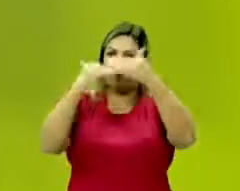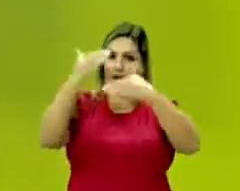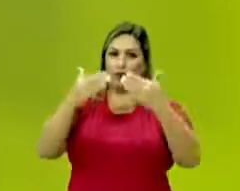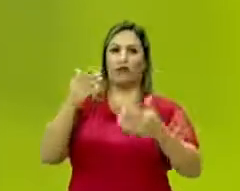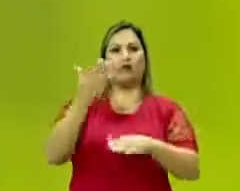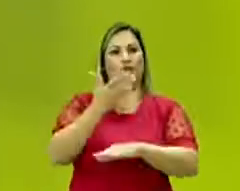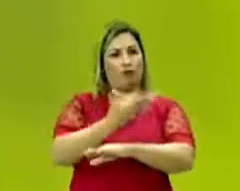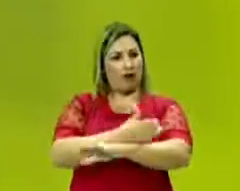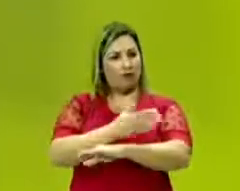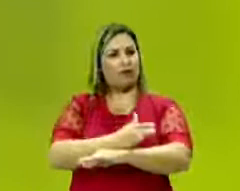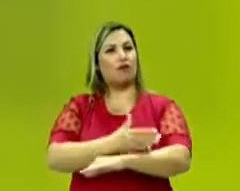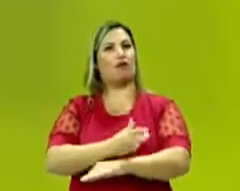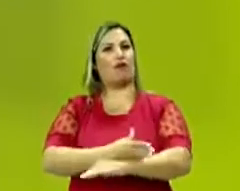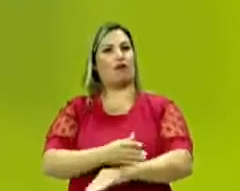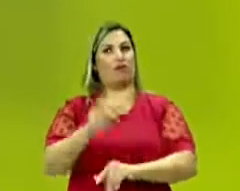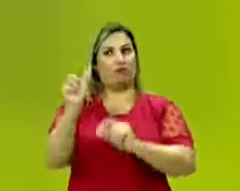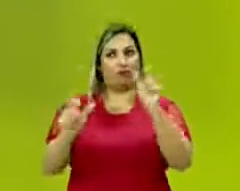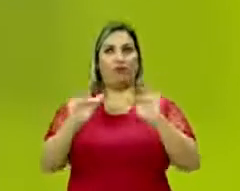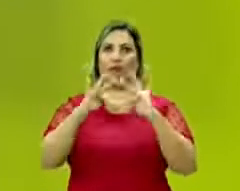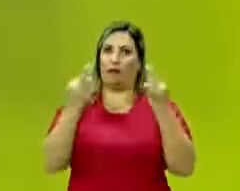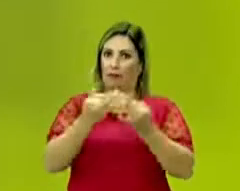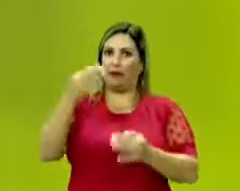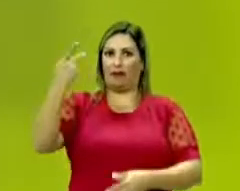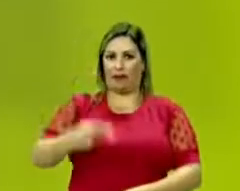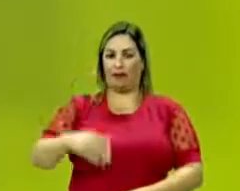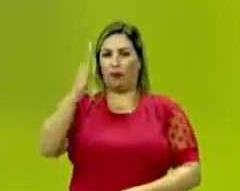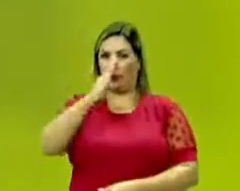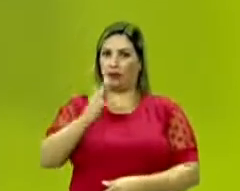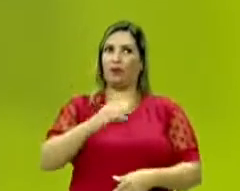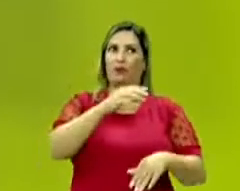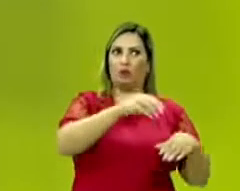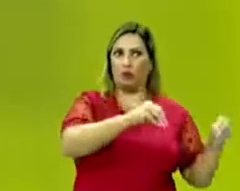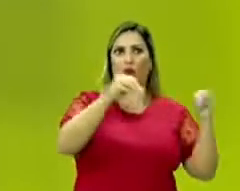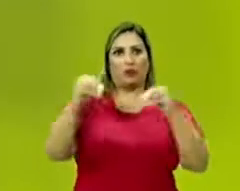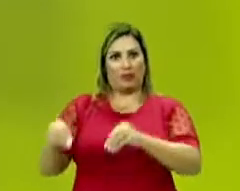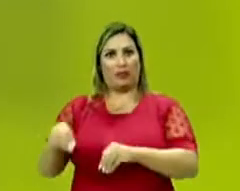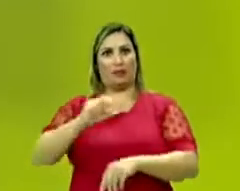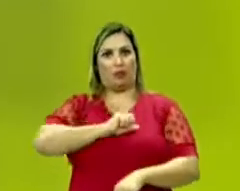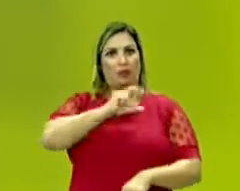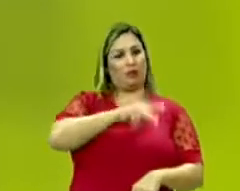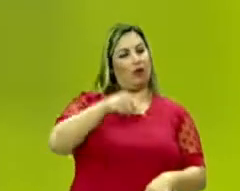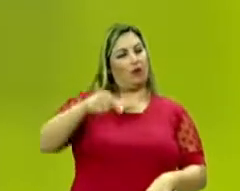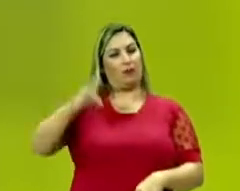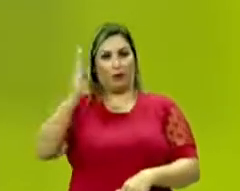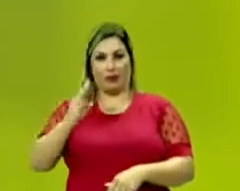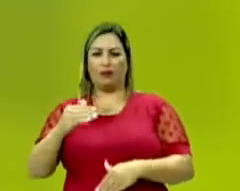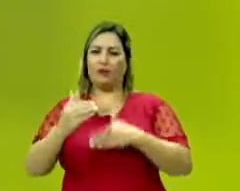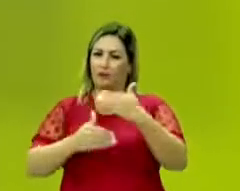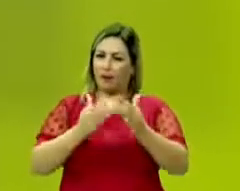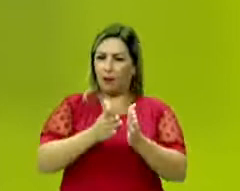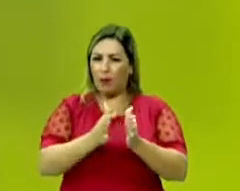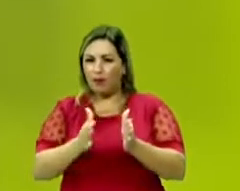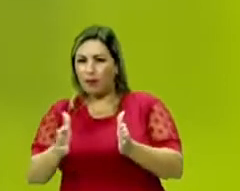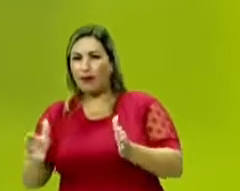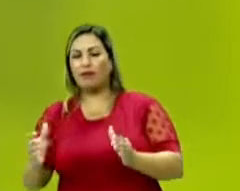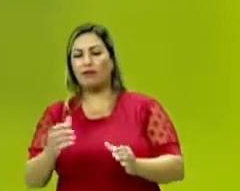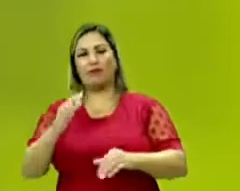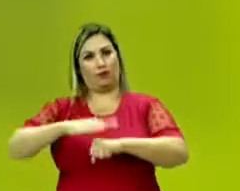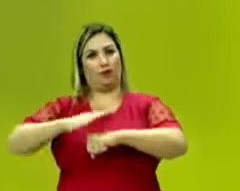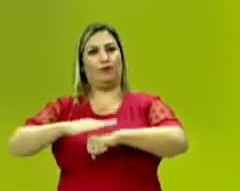exercidos pelos membros da família real portuguesa, nessa costura do nosso processo de independência.